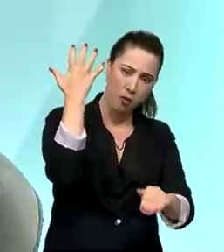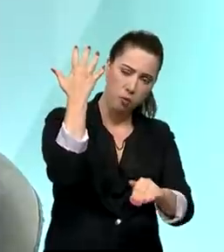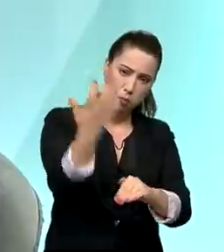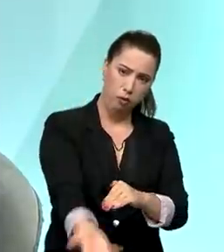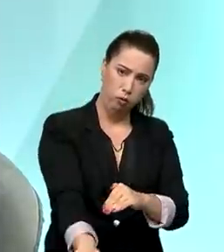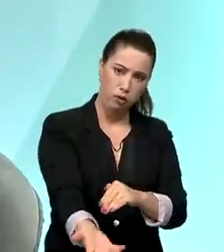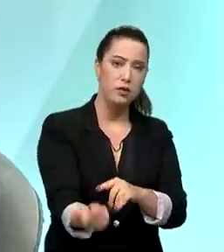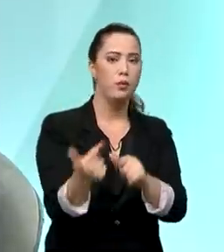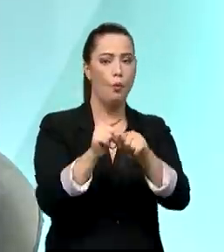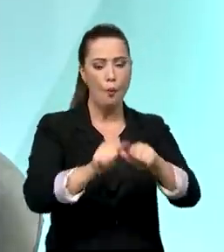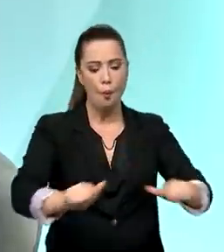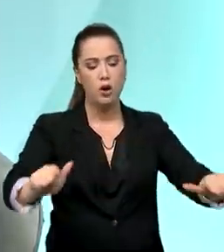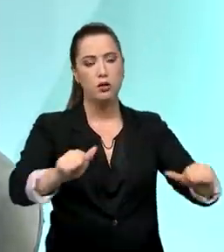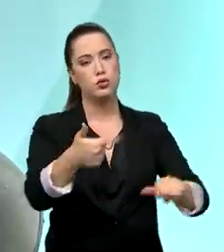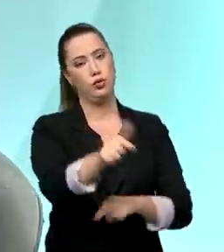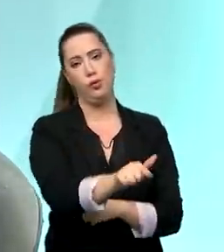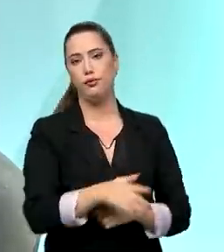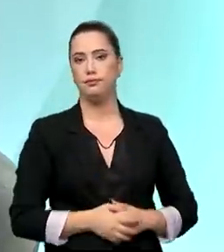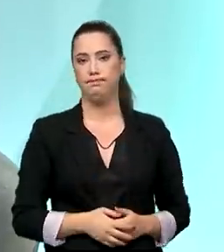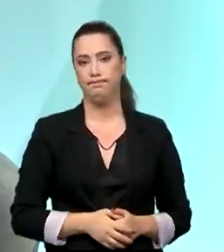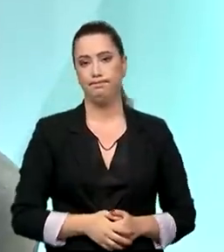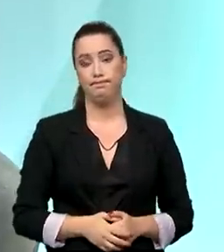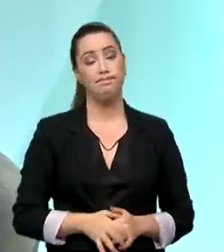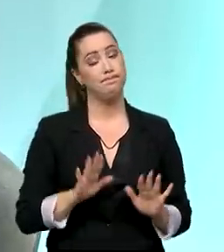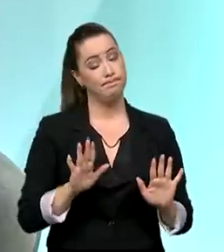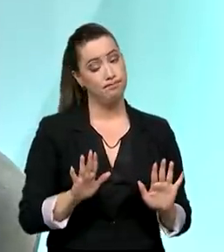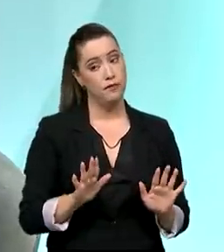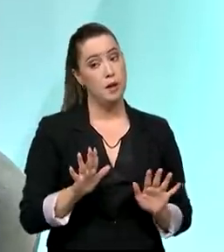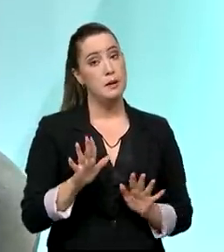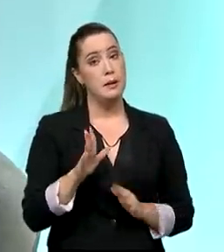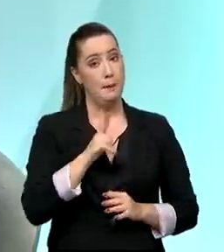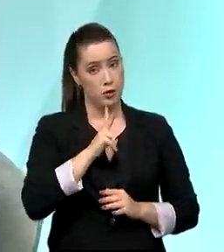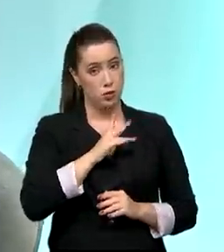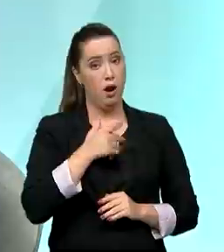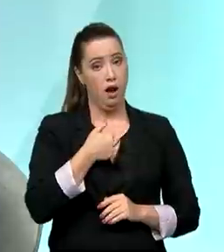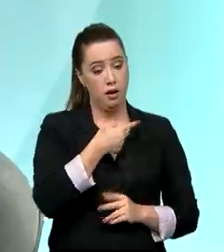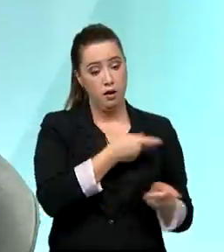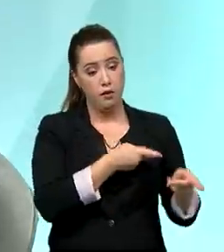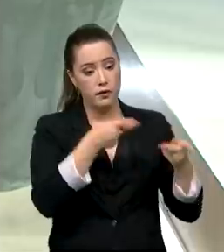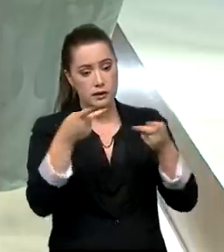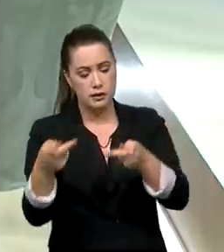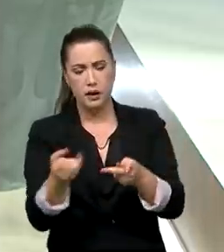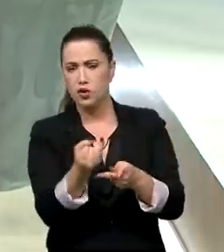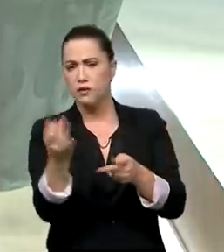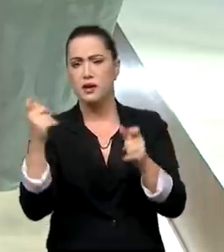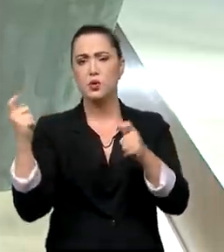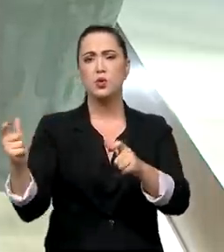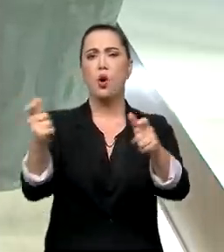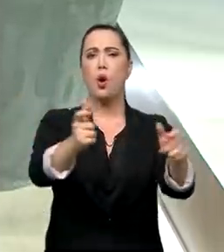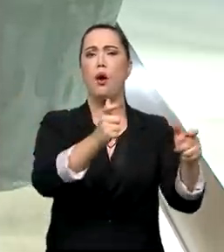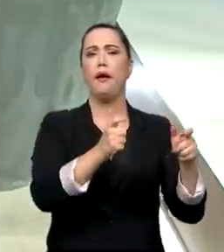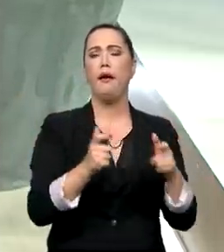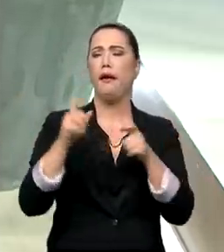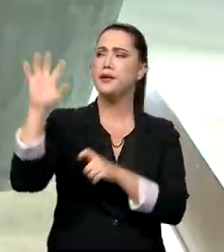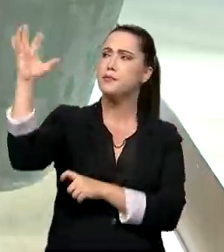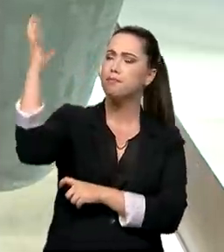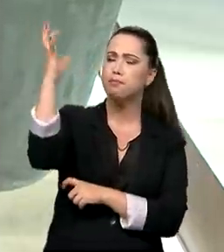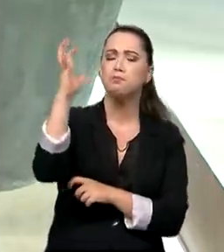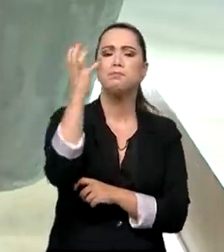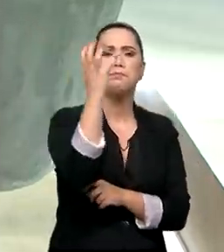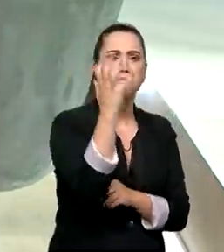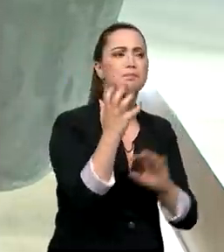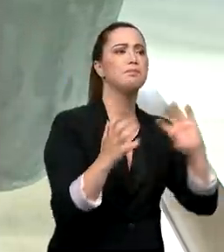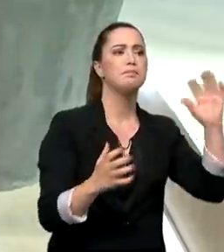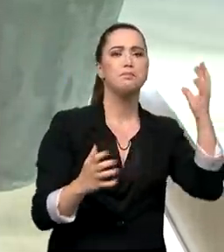pessoalmente, estive em 12 florestas e parques. Um de 300 mil hectares. Nessa floresta